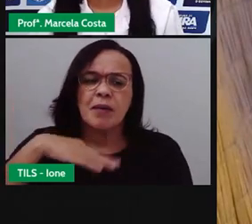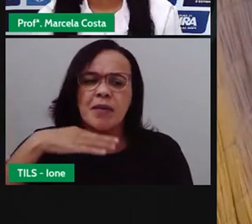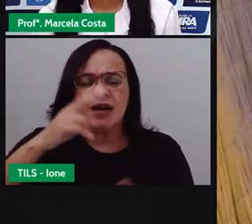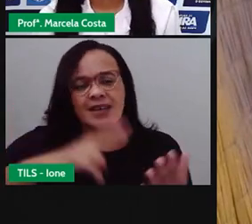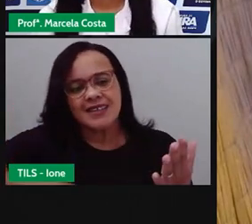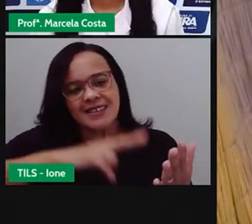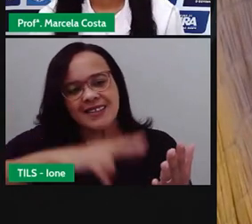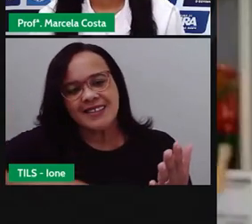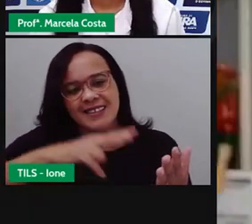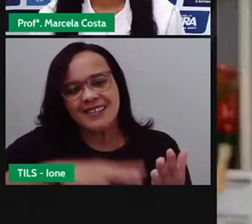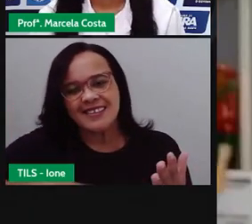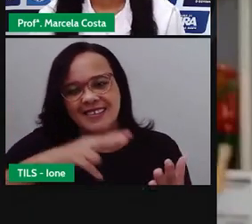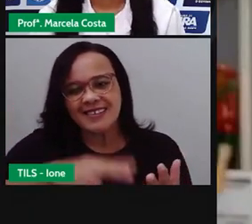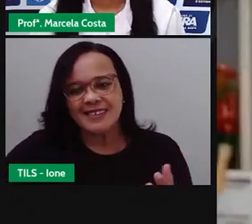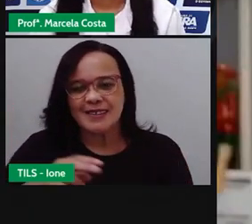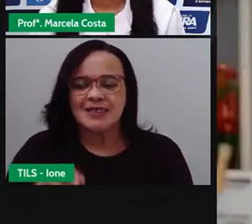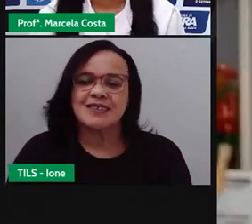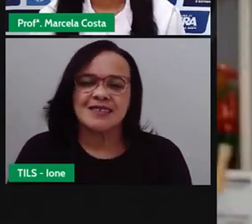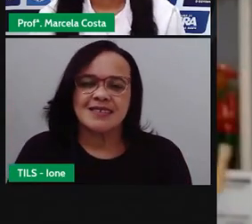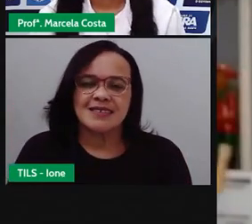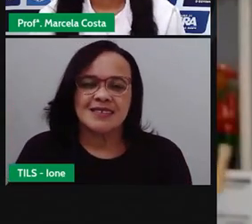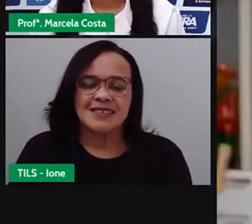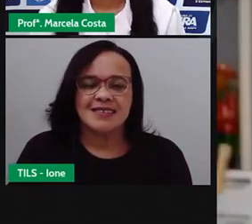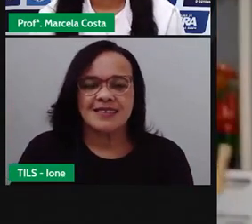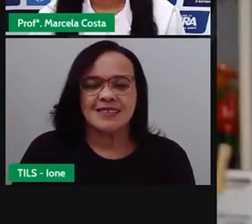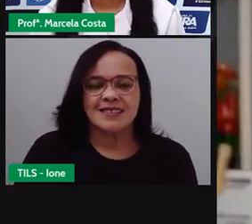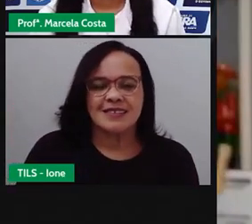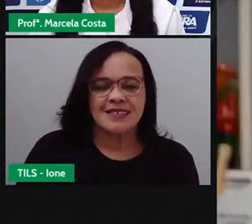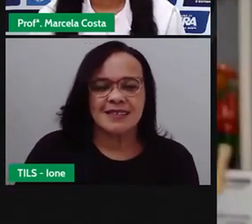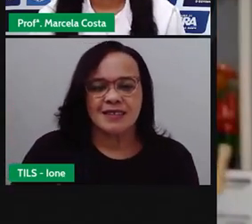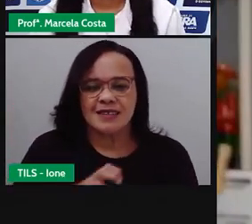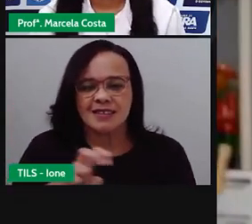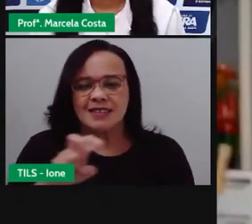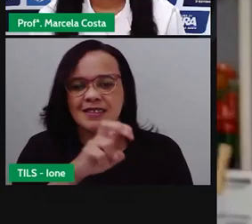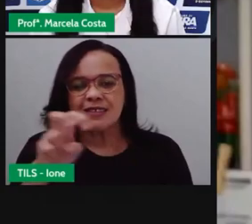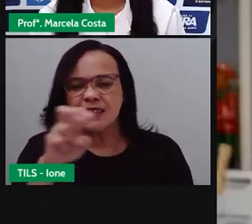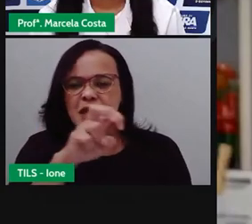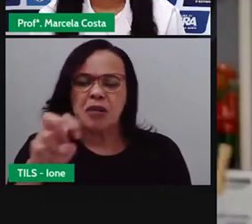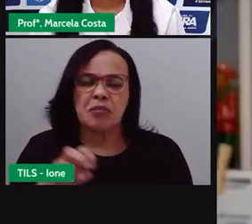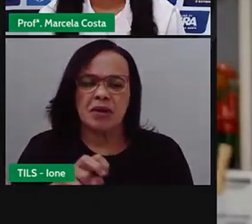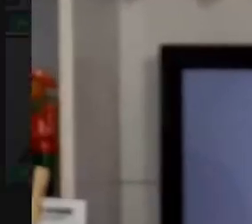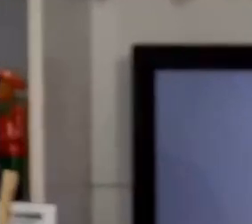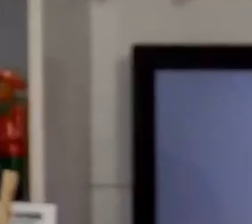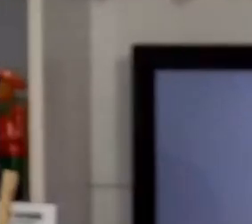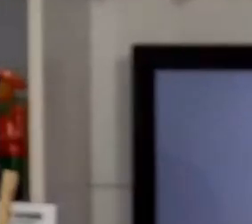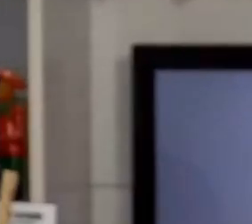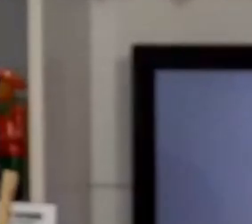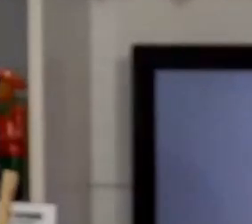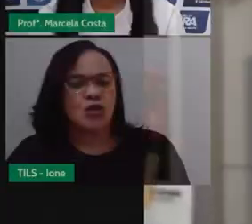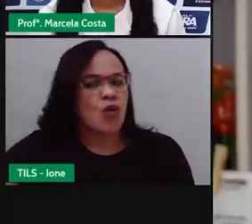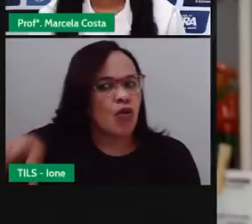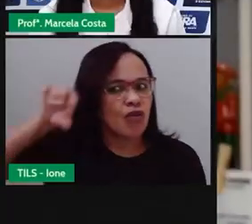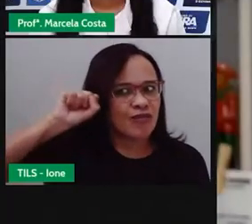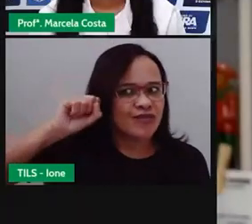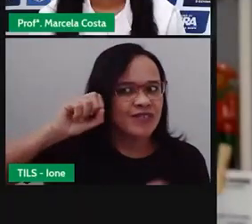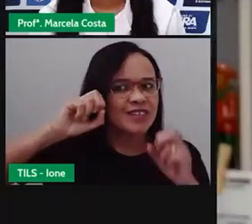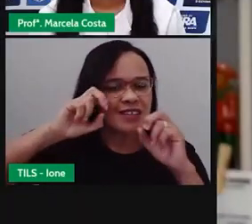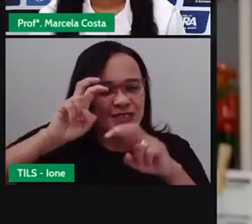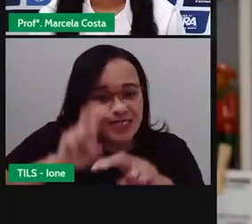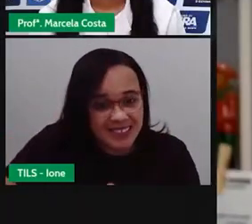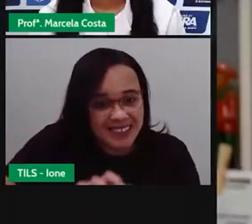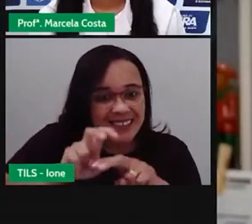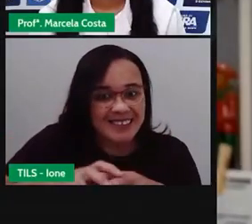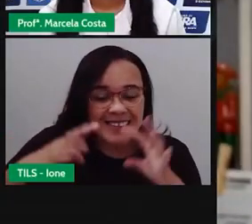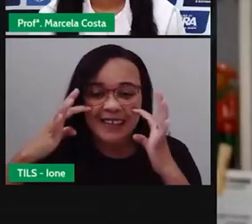lobisome, de dragão e de serpente, nós sentados no terreiro, escutando atentamente. Li a